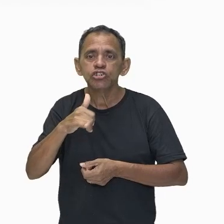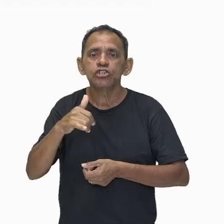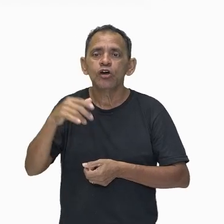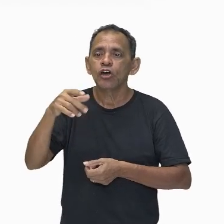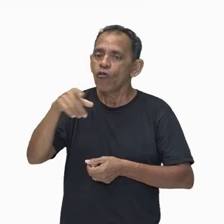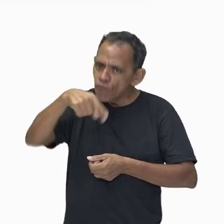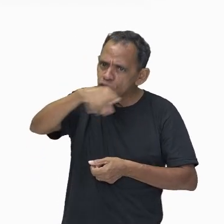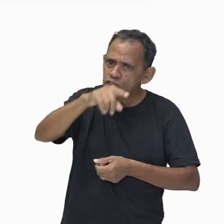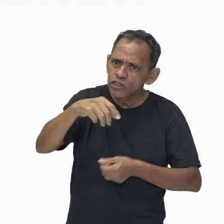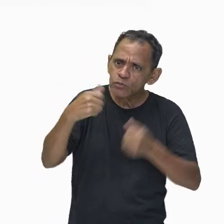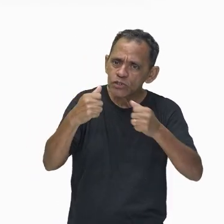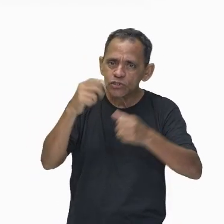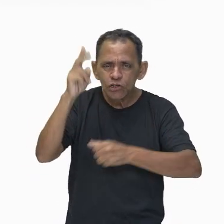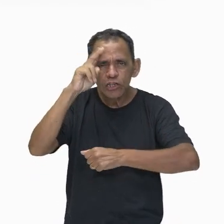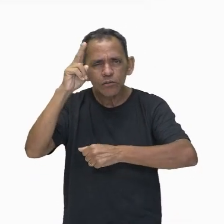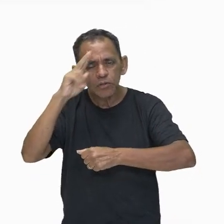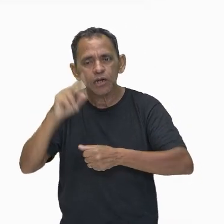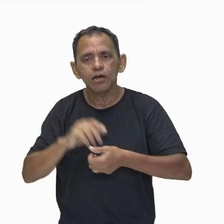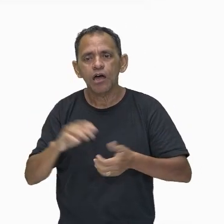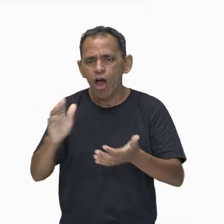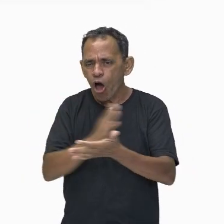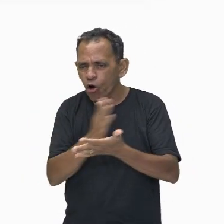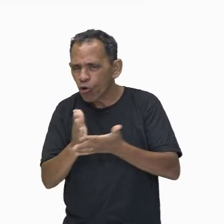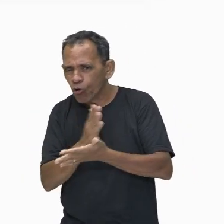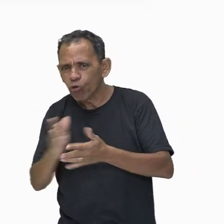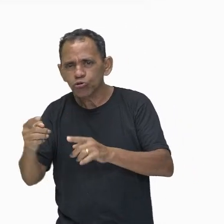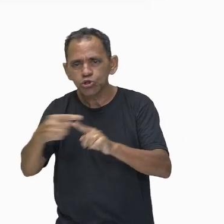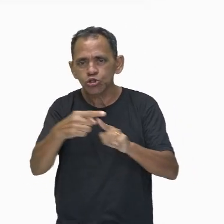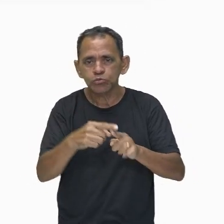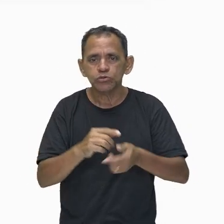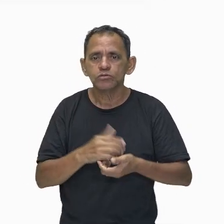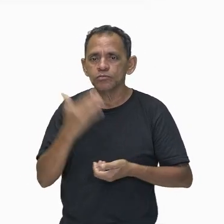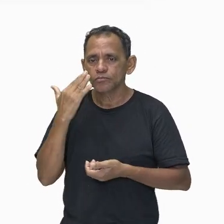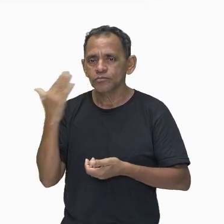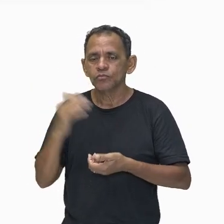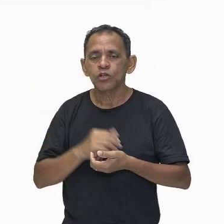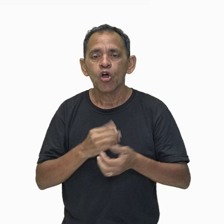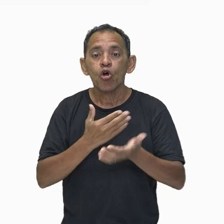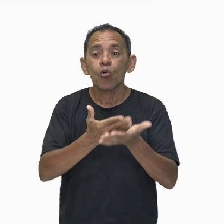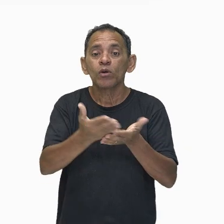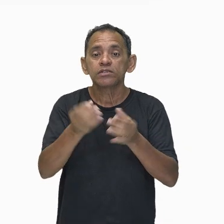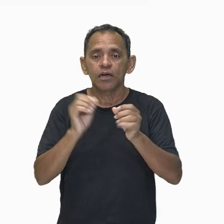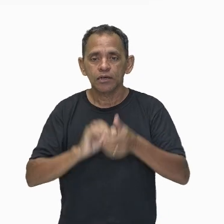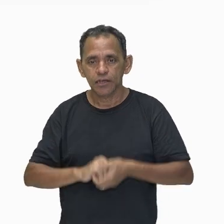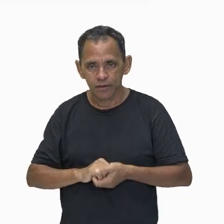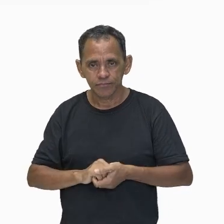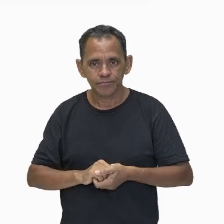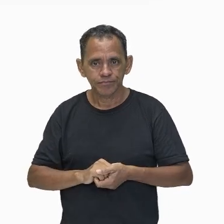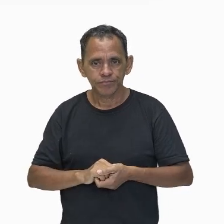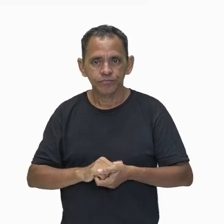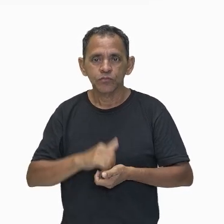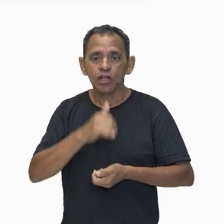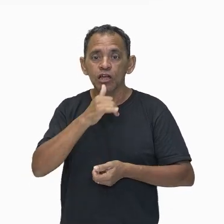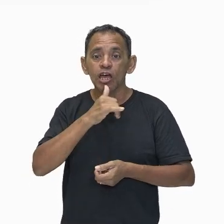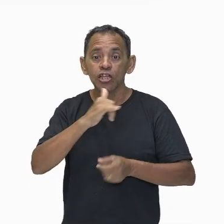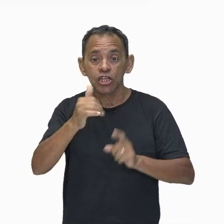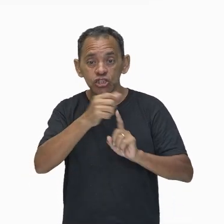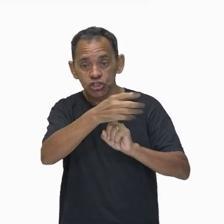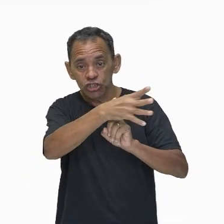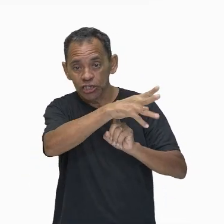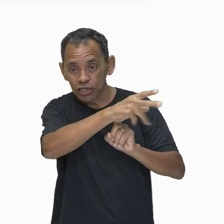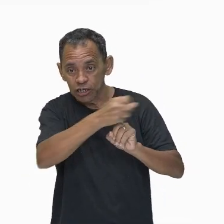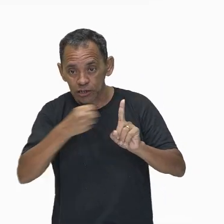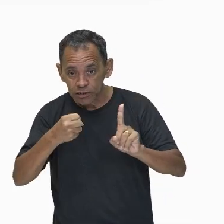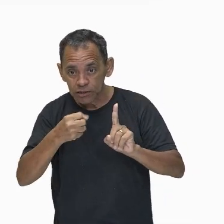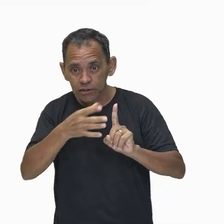com a energia térmica. Toda matéria é constituída por moléculas, e essas, por sua vez, são constituídas por